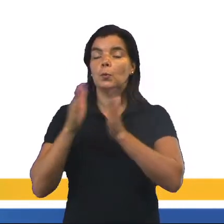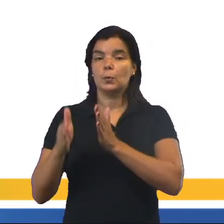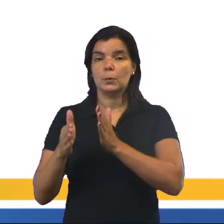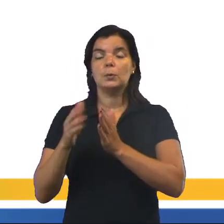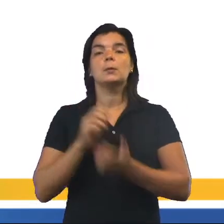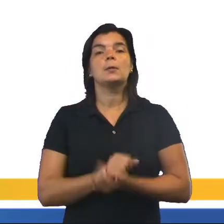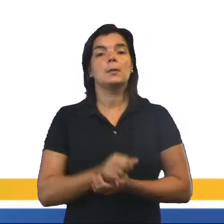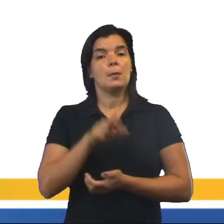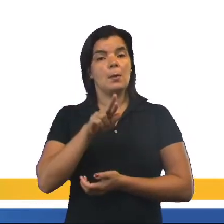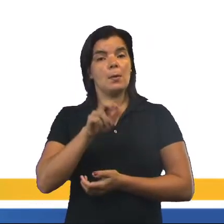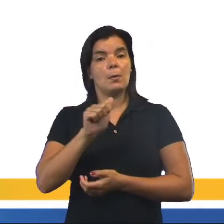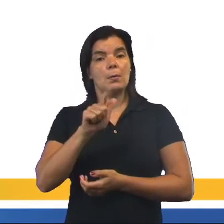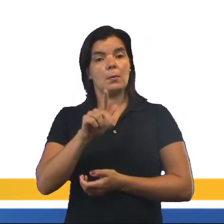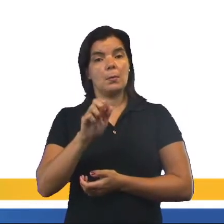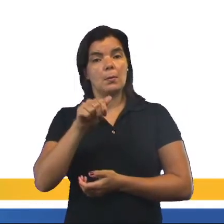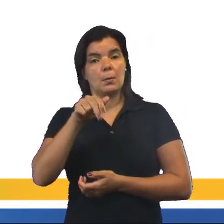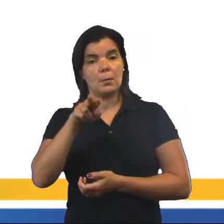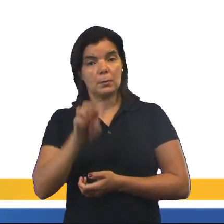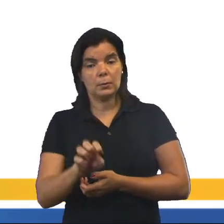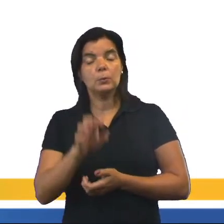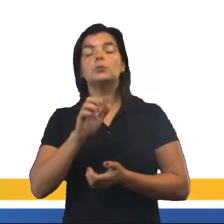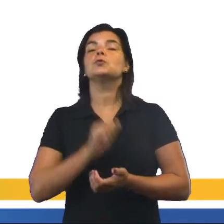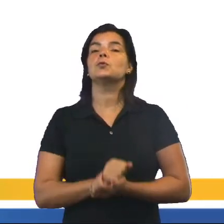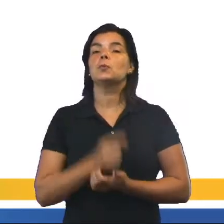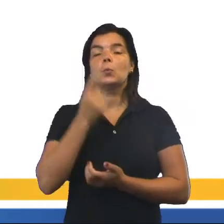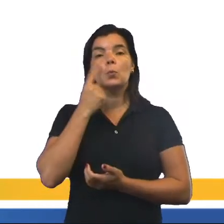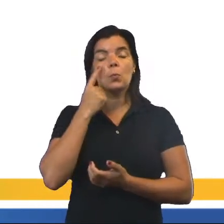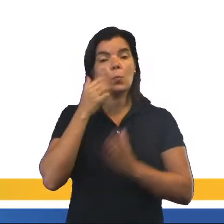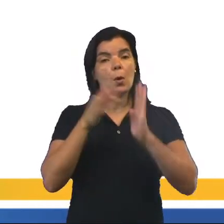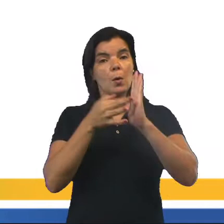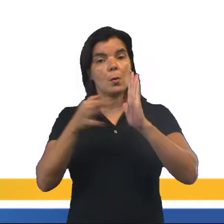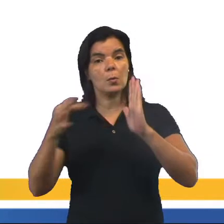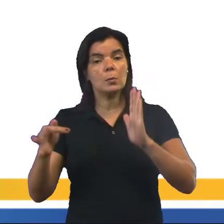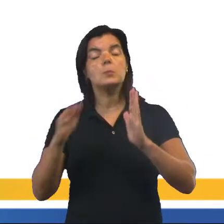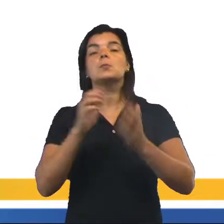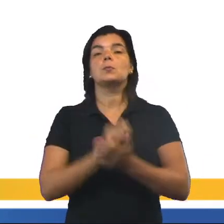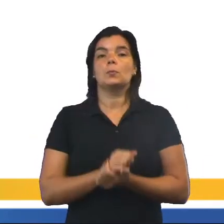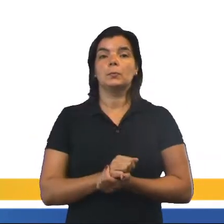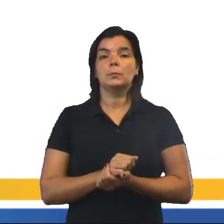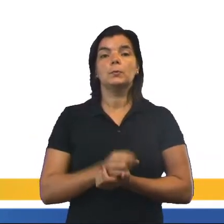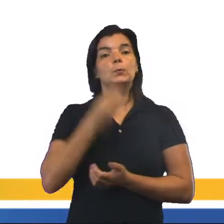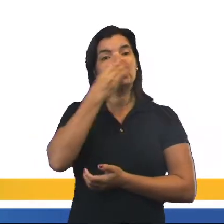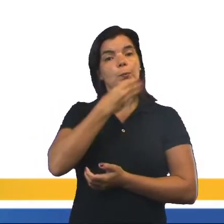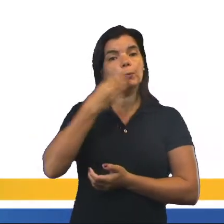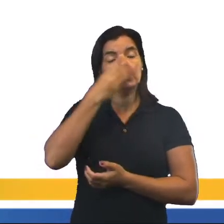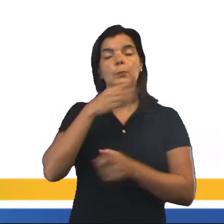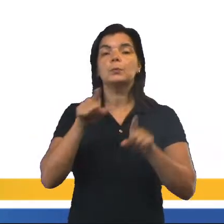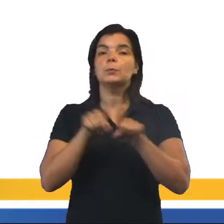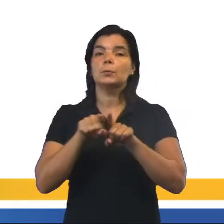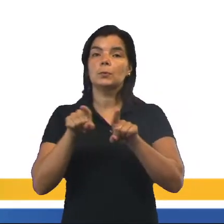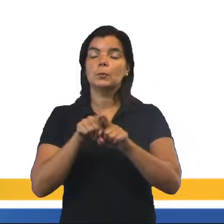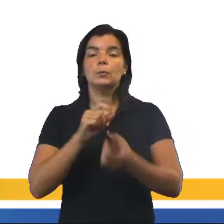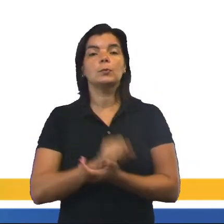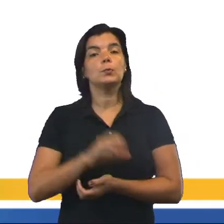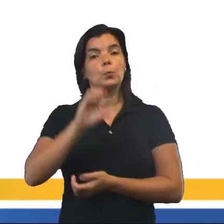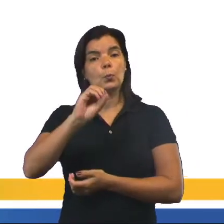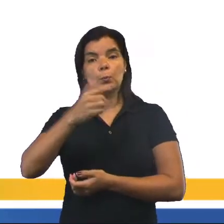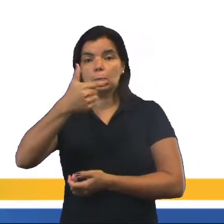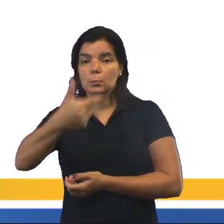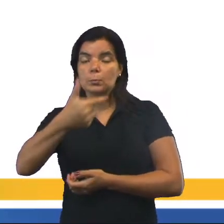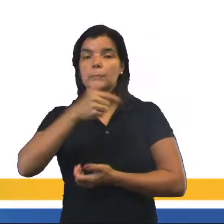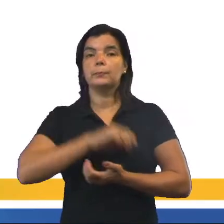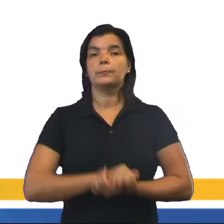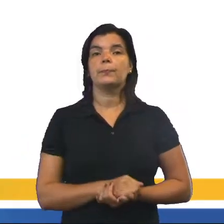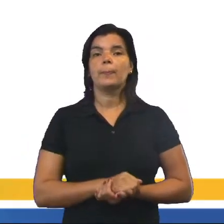são os reagentes. Então, como reagente dessa equação química, nós temos a glicose e o oxigênio.